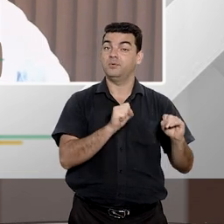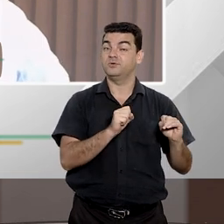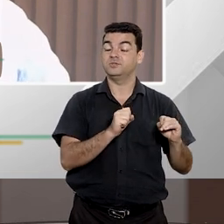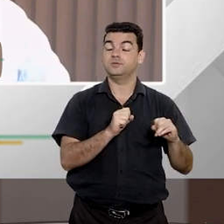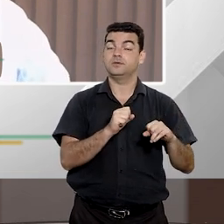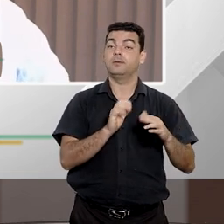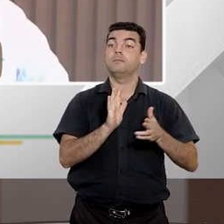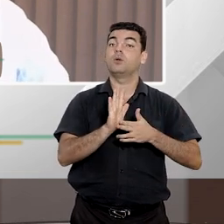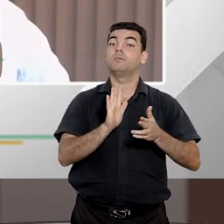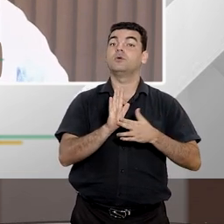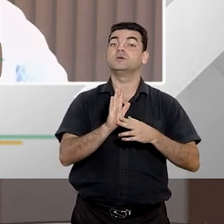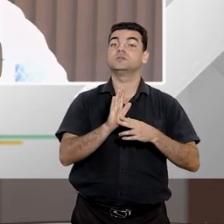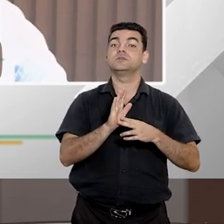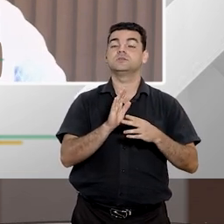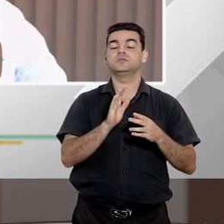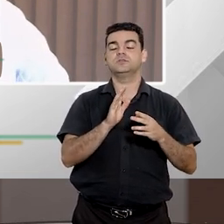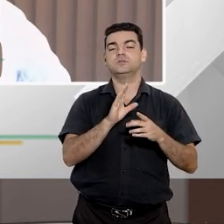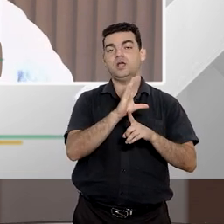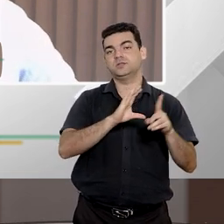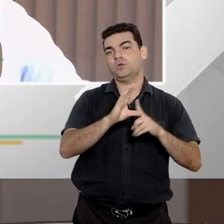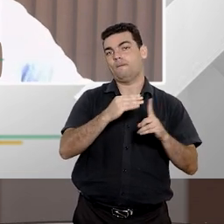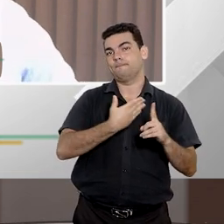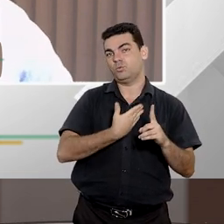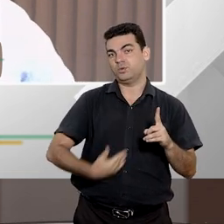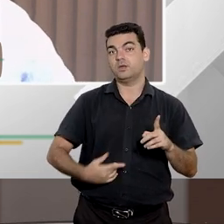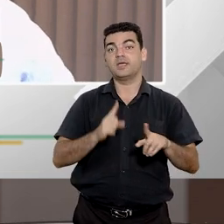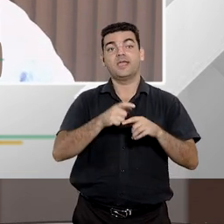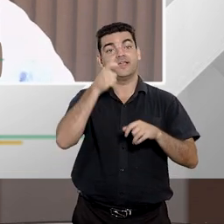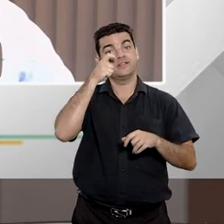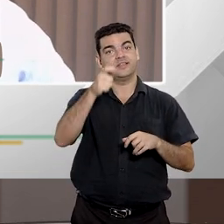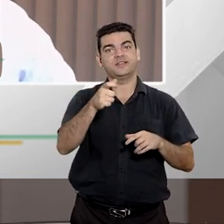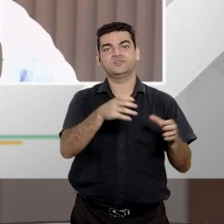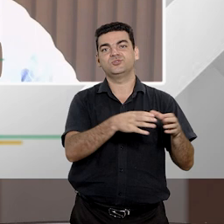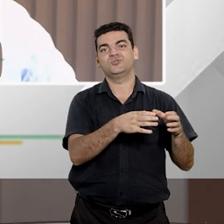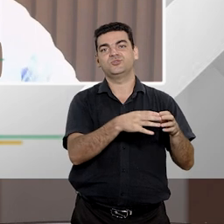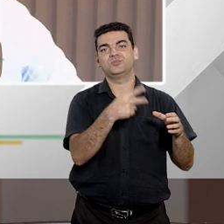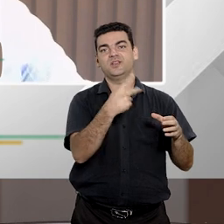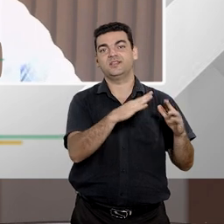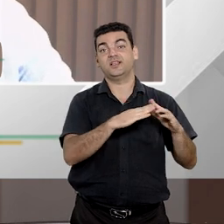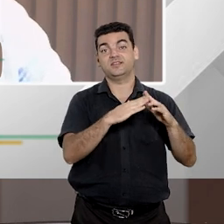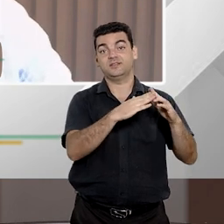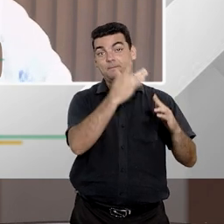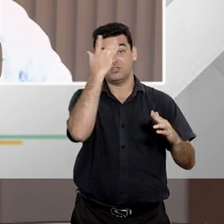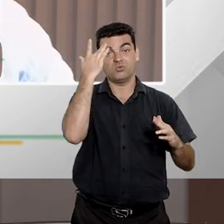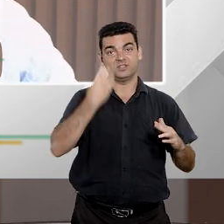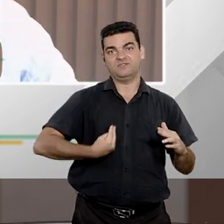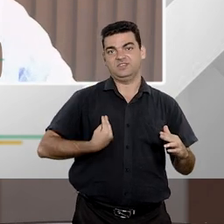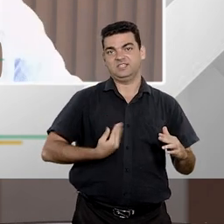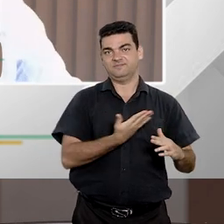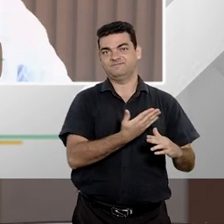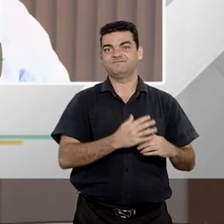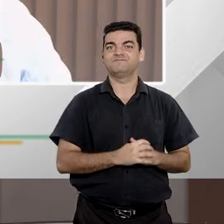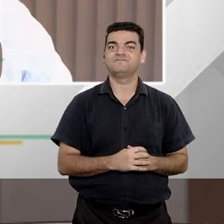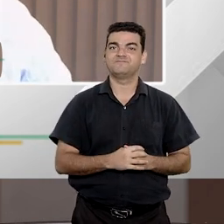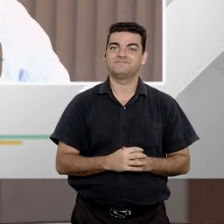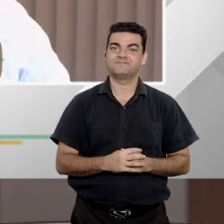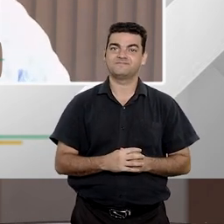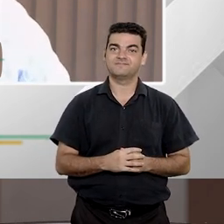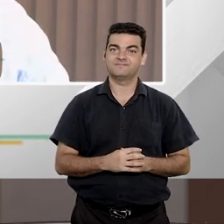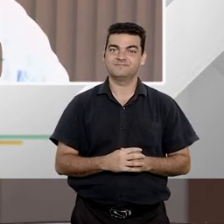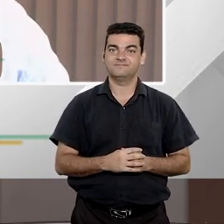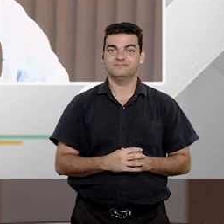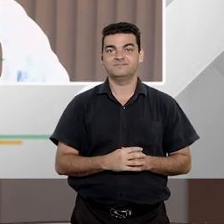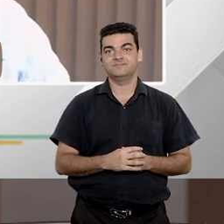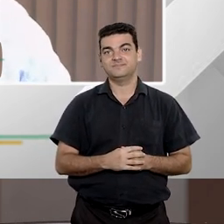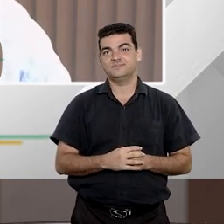para fazer a defesa dos interesses coletivos, dos interesses individuais homogêneos, e também, a